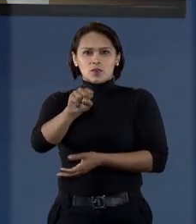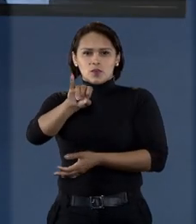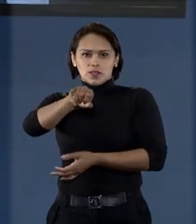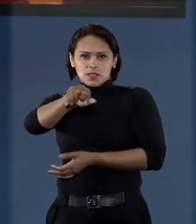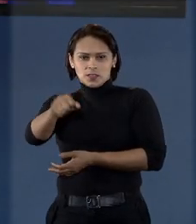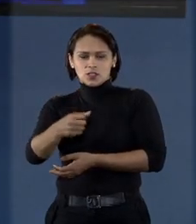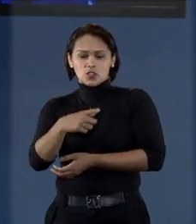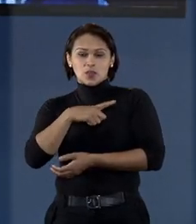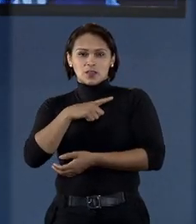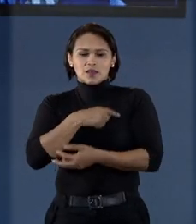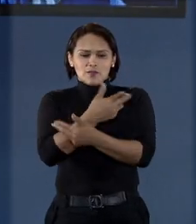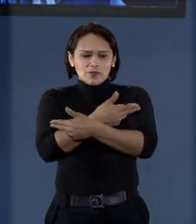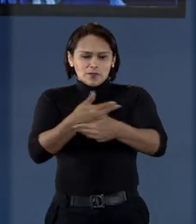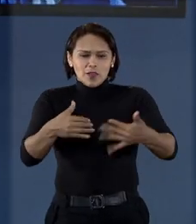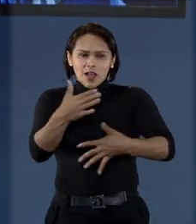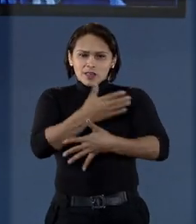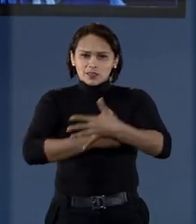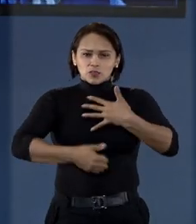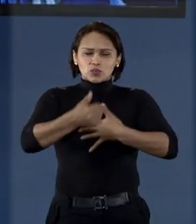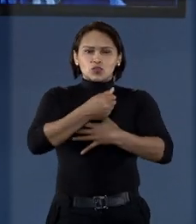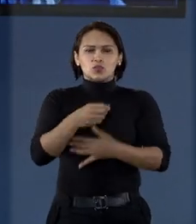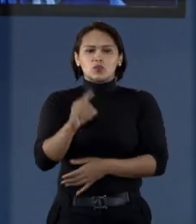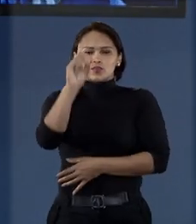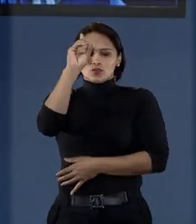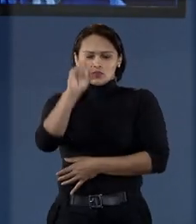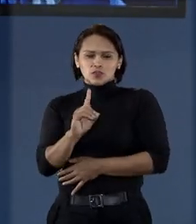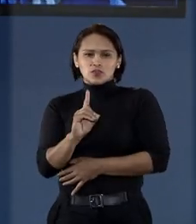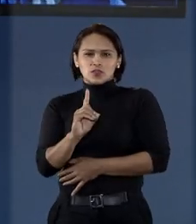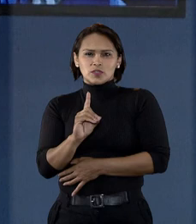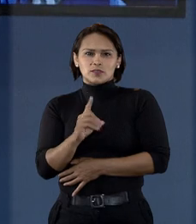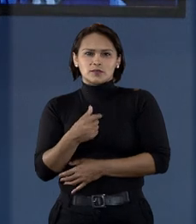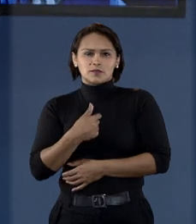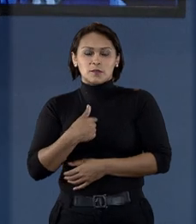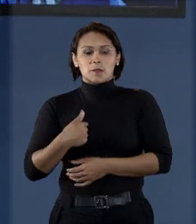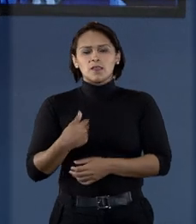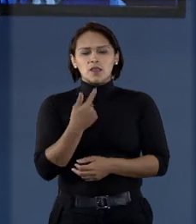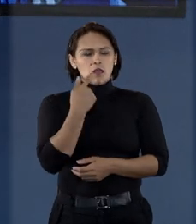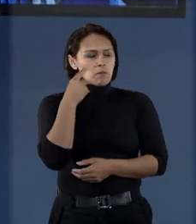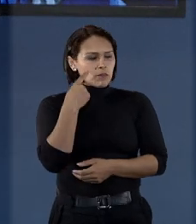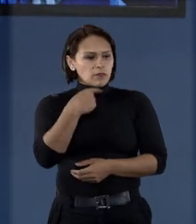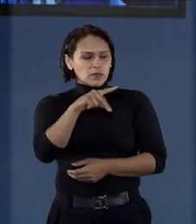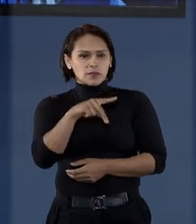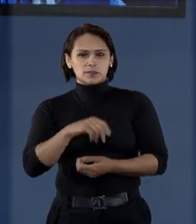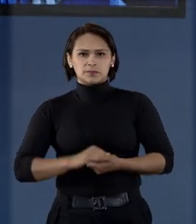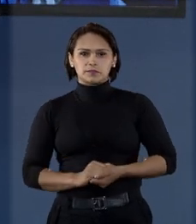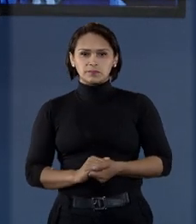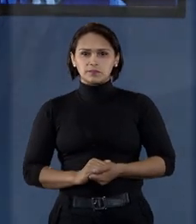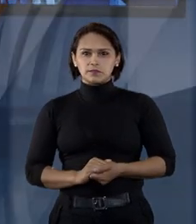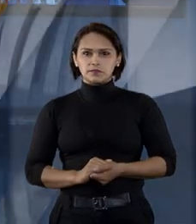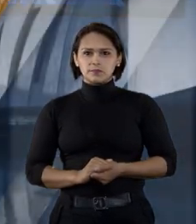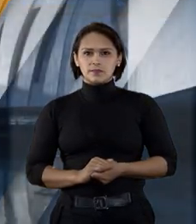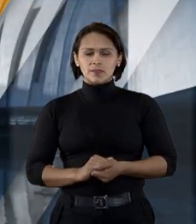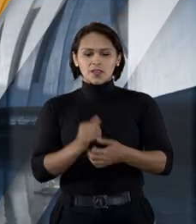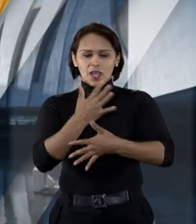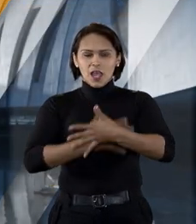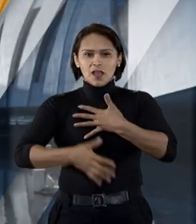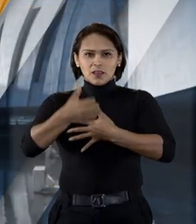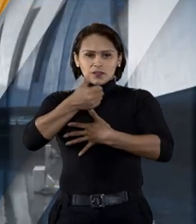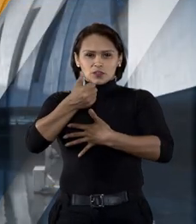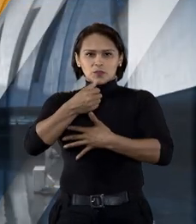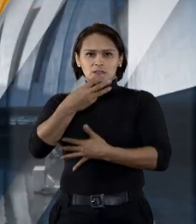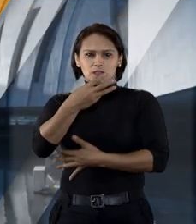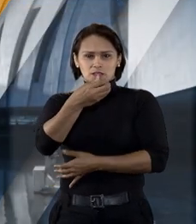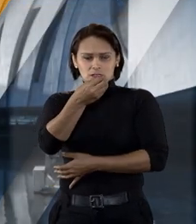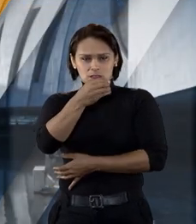O STJ tem diversas súmulas de direito do consumidor. Vamos ver algumas aqui no nosso telão? Olha, a